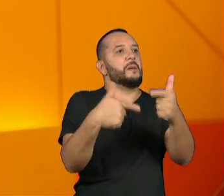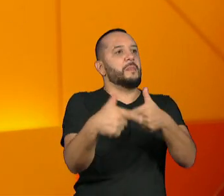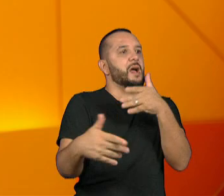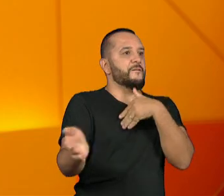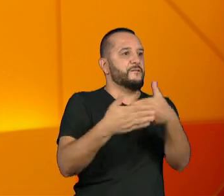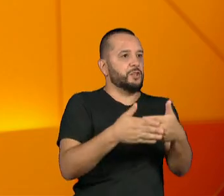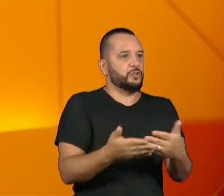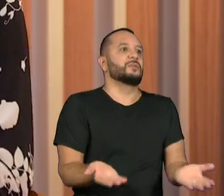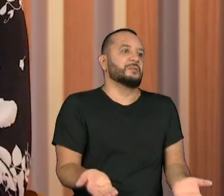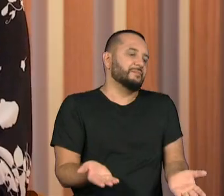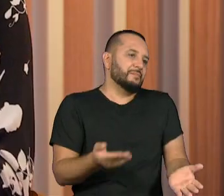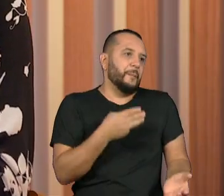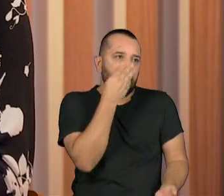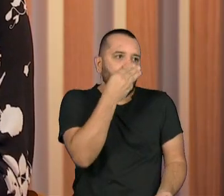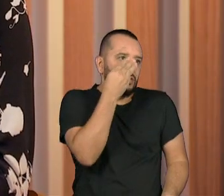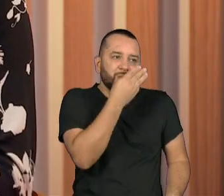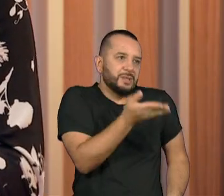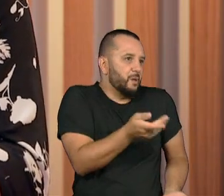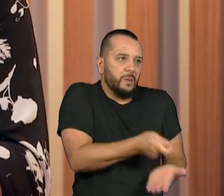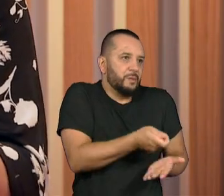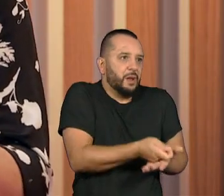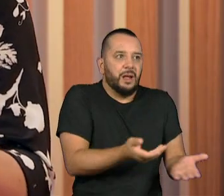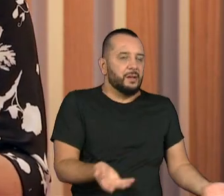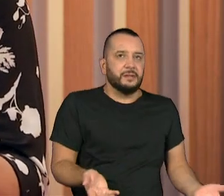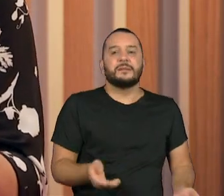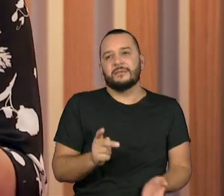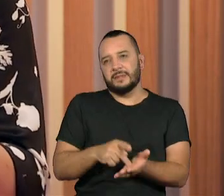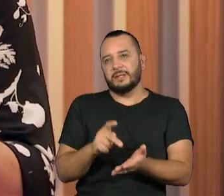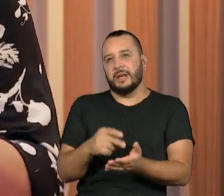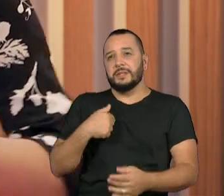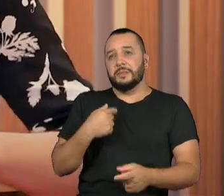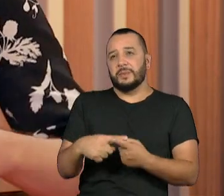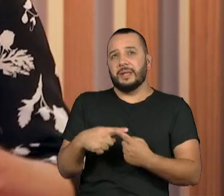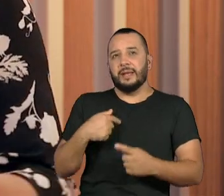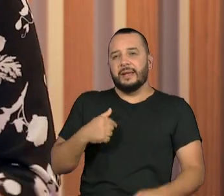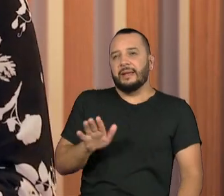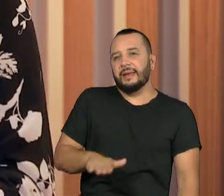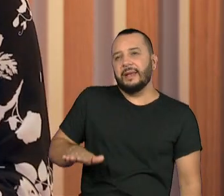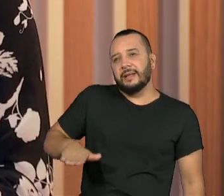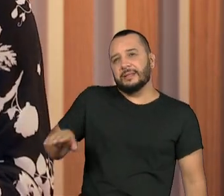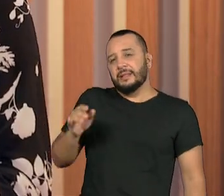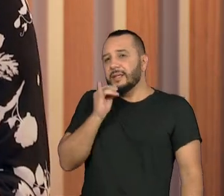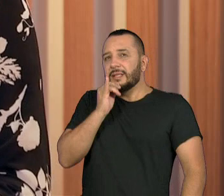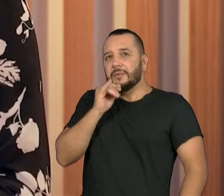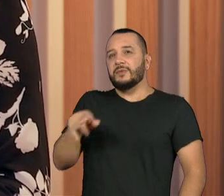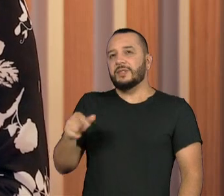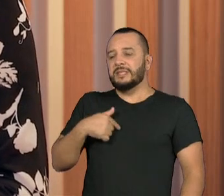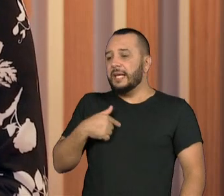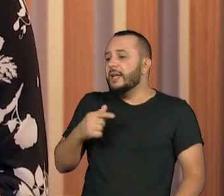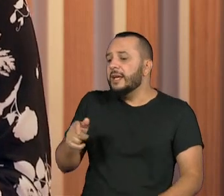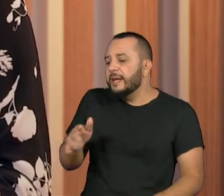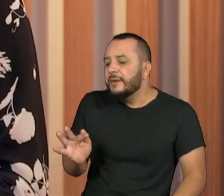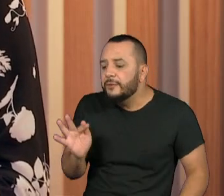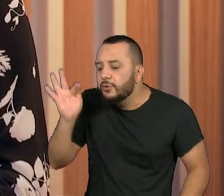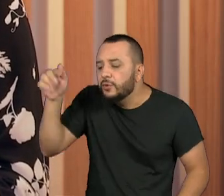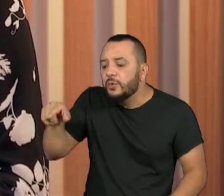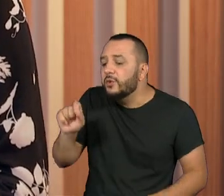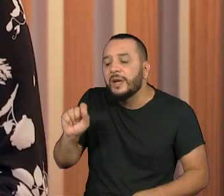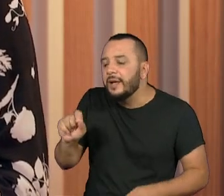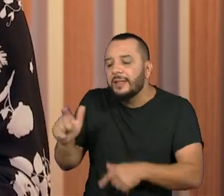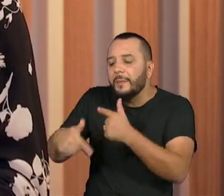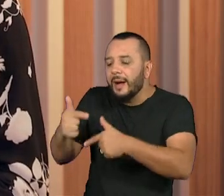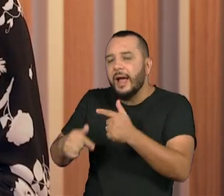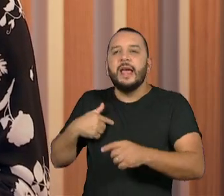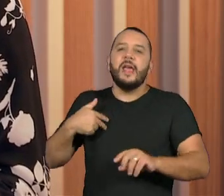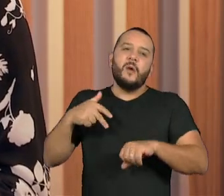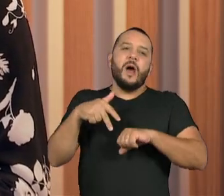fechou a porta, né? É interessante pensar, né? Quando você é criança, você está pensando, ah, o você vai ser quando crescer? Eu vou ser astronauta, vou ser advogada,